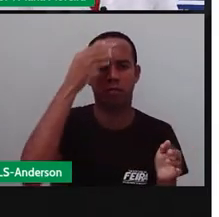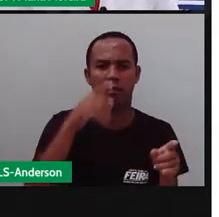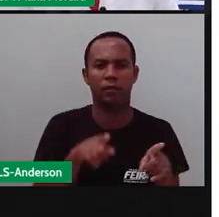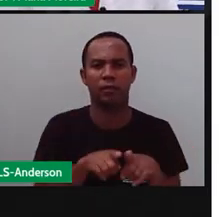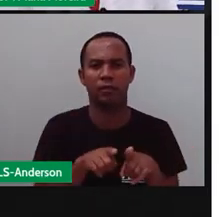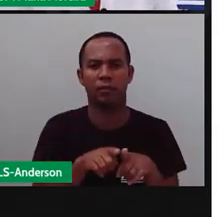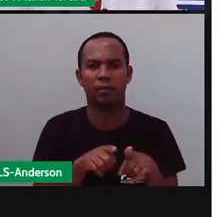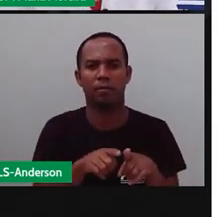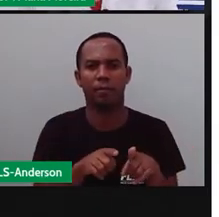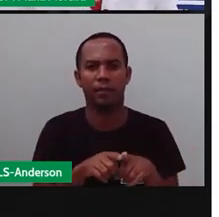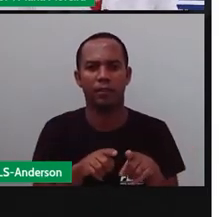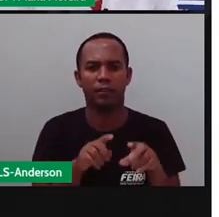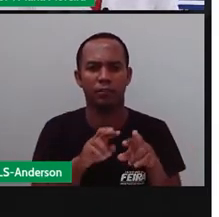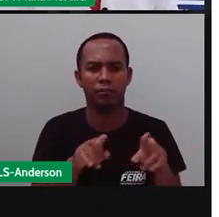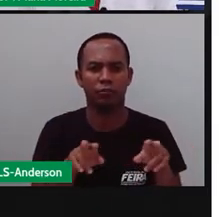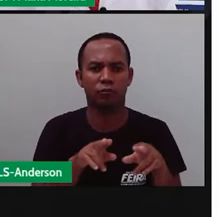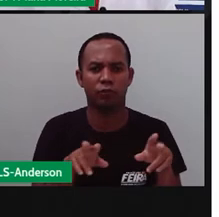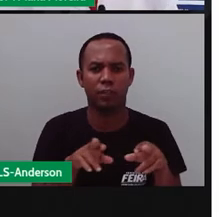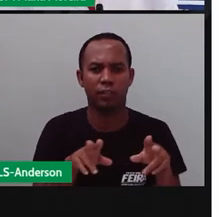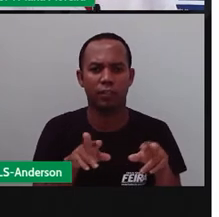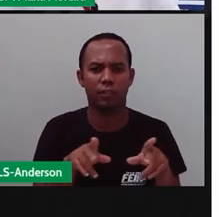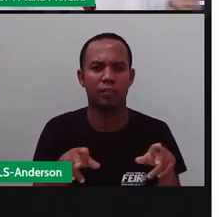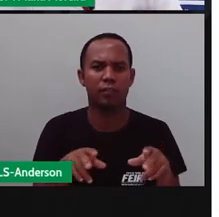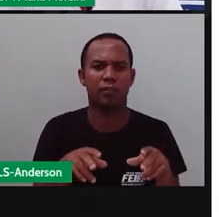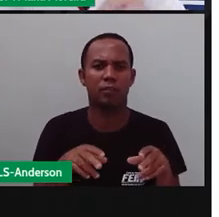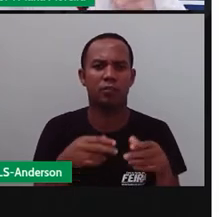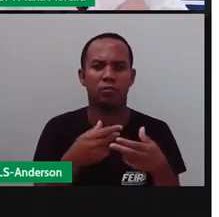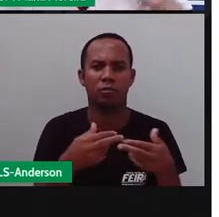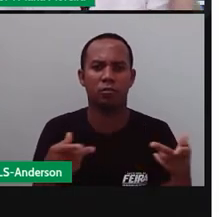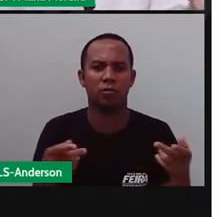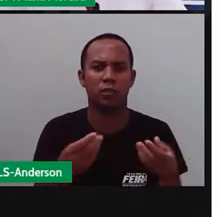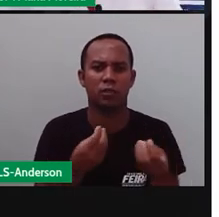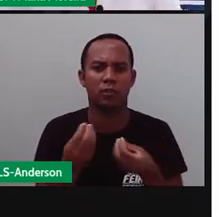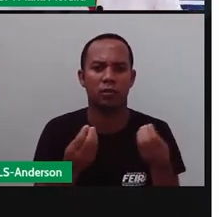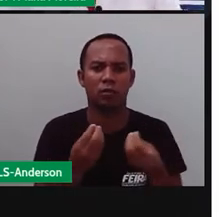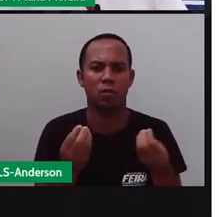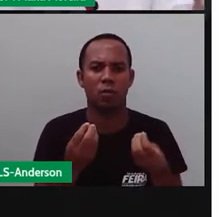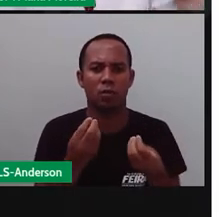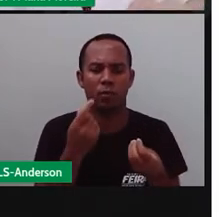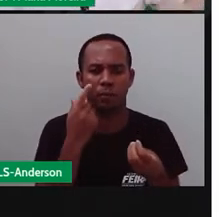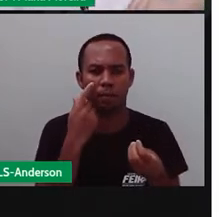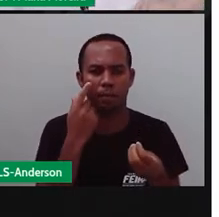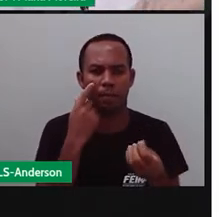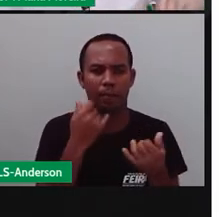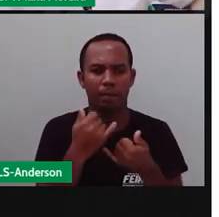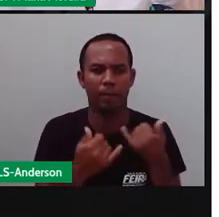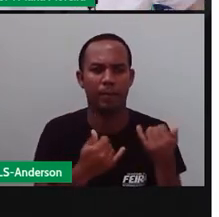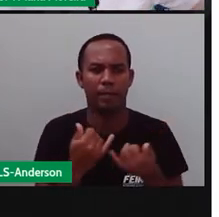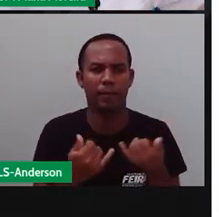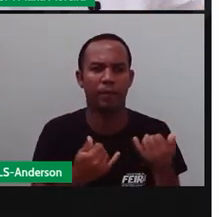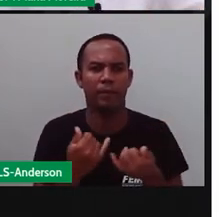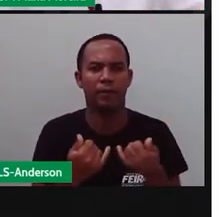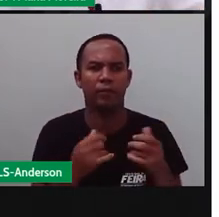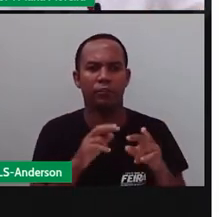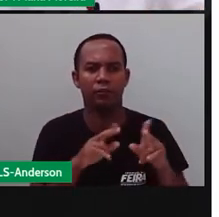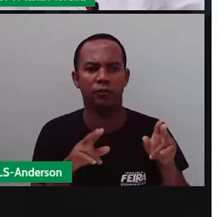de rimas, né? Olha só, ciranda, cirandinha. Vamos todos, ciranda.